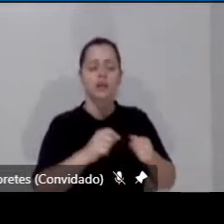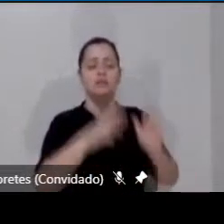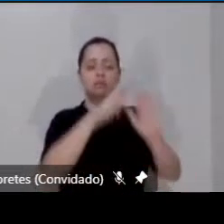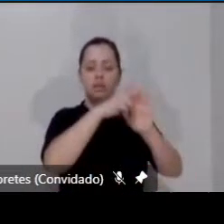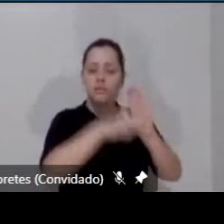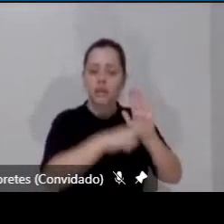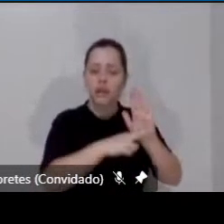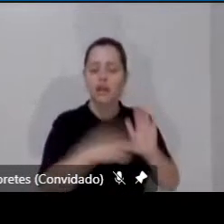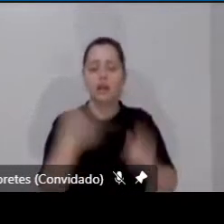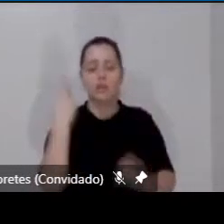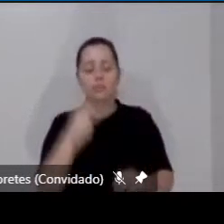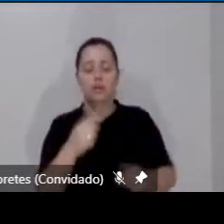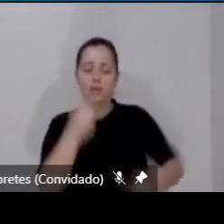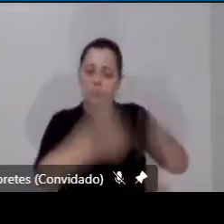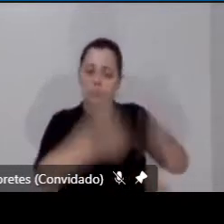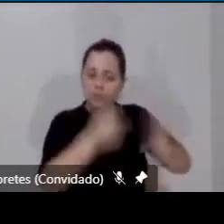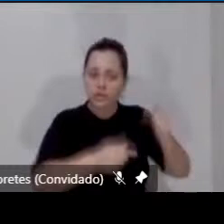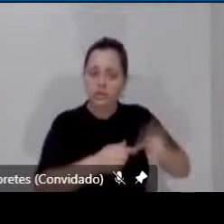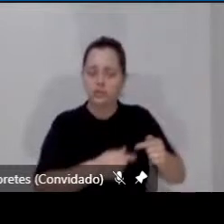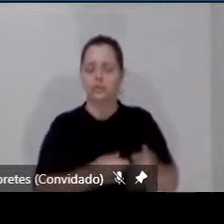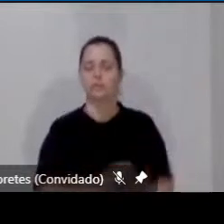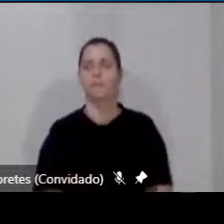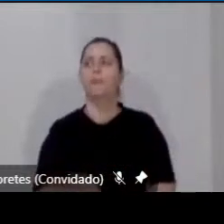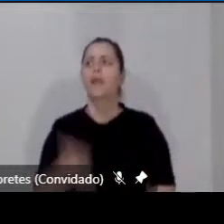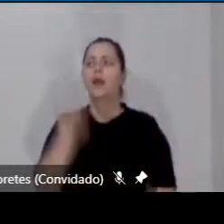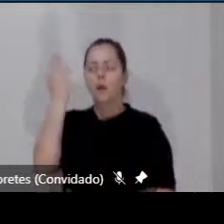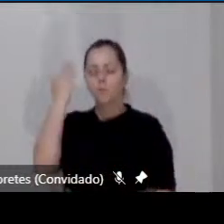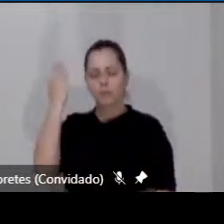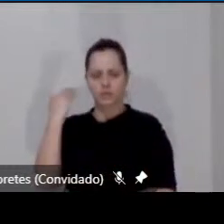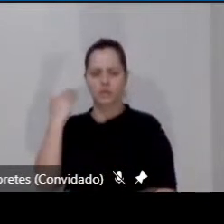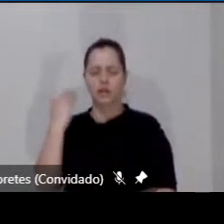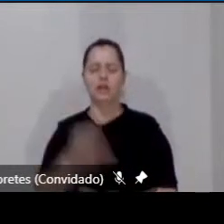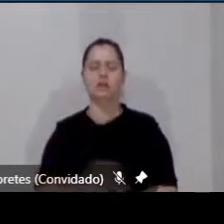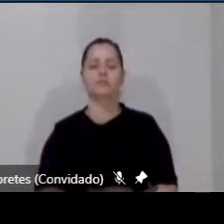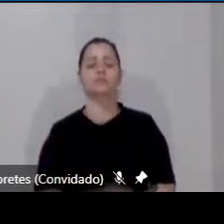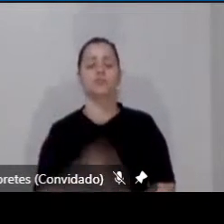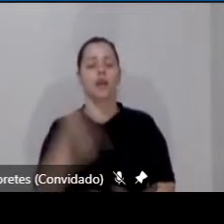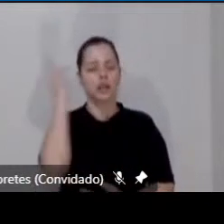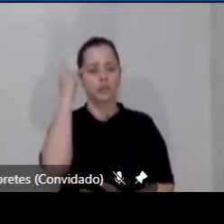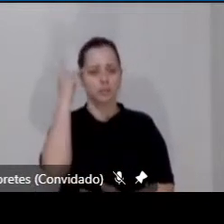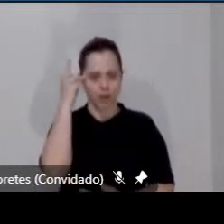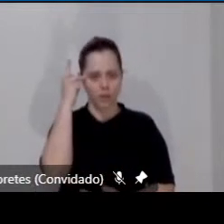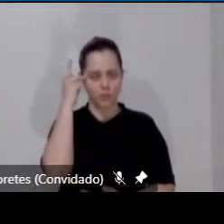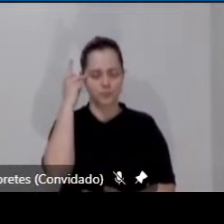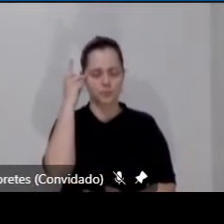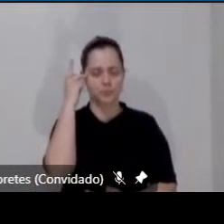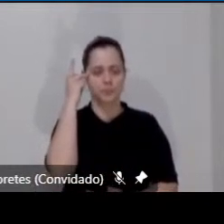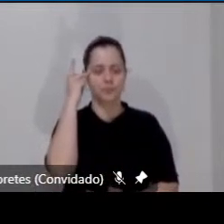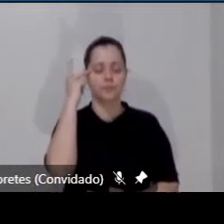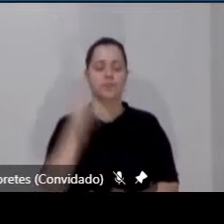Na gestão passada, retrasada, aqui no município de São Paulo, se